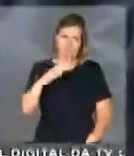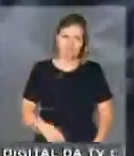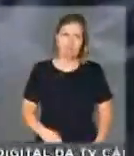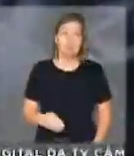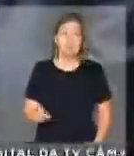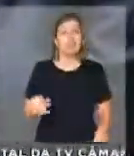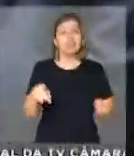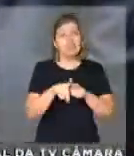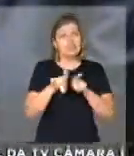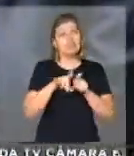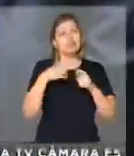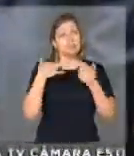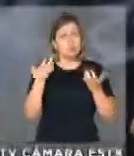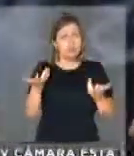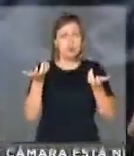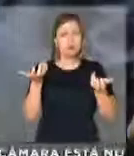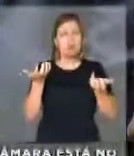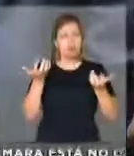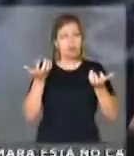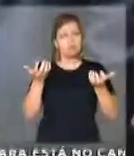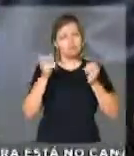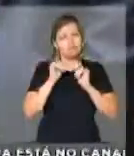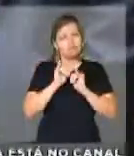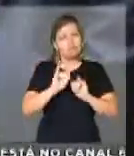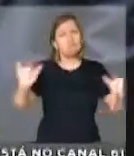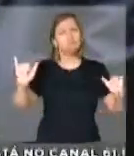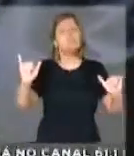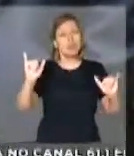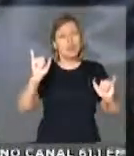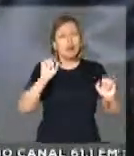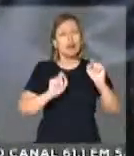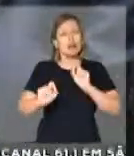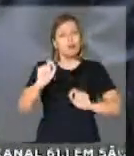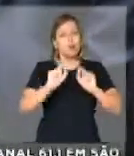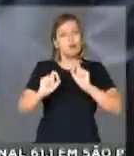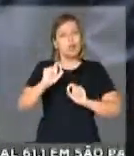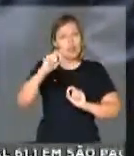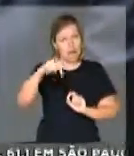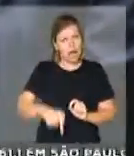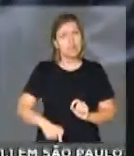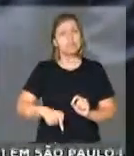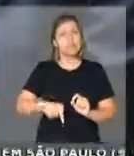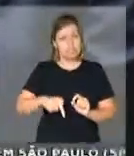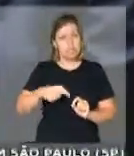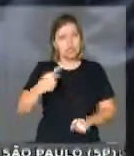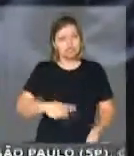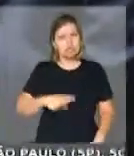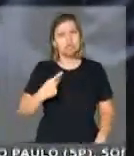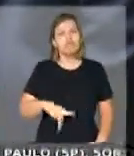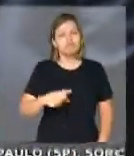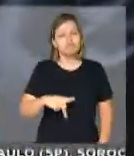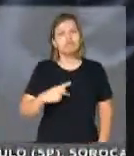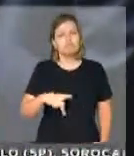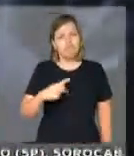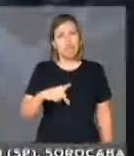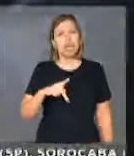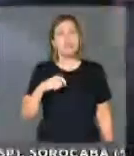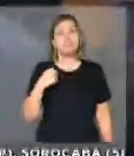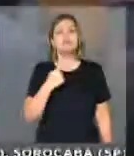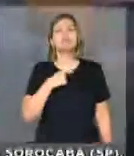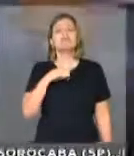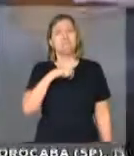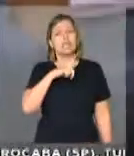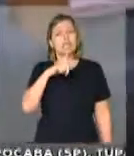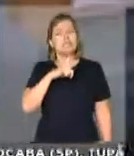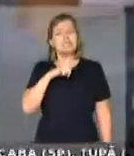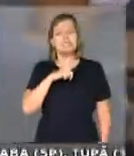também uma ação forte dessa casa, no que diz respeito às concessões que foram feitas, meio que ad